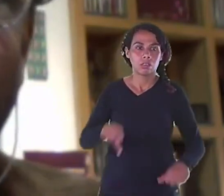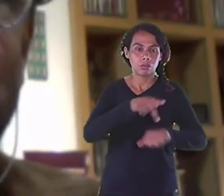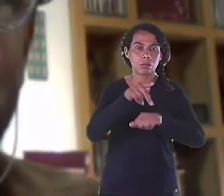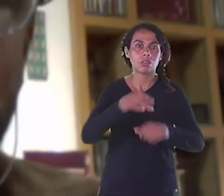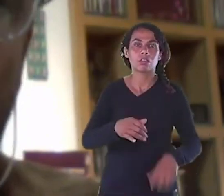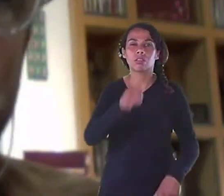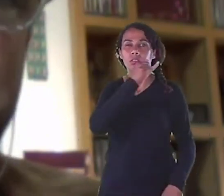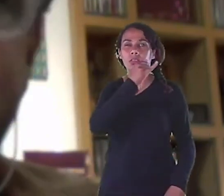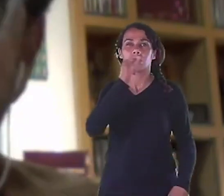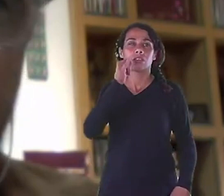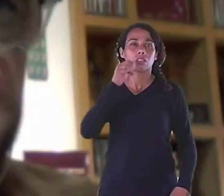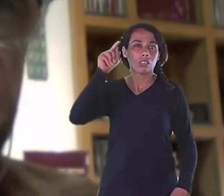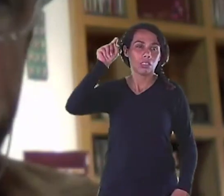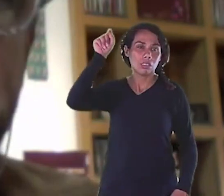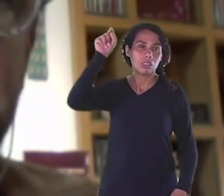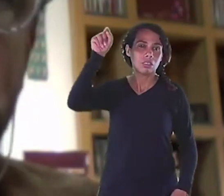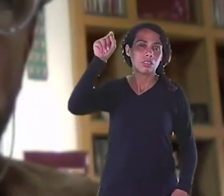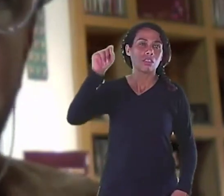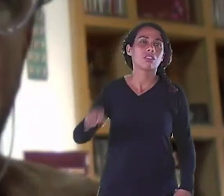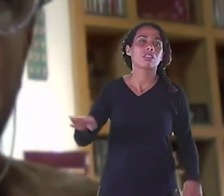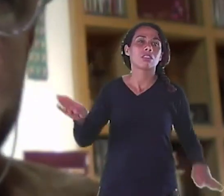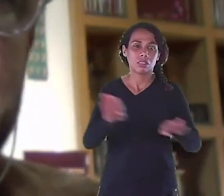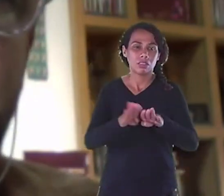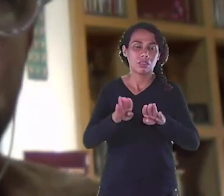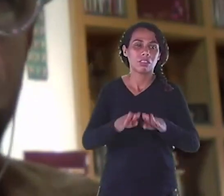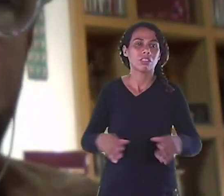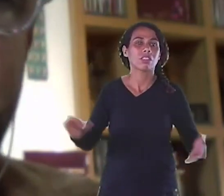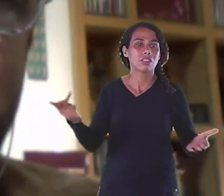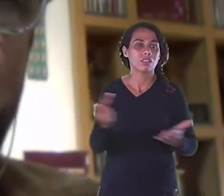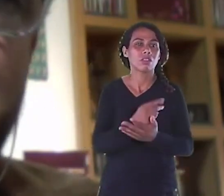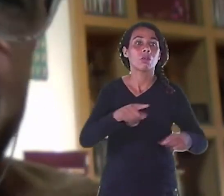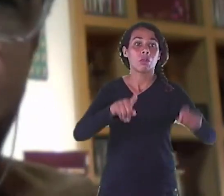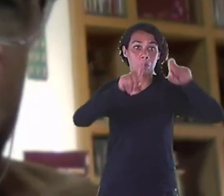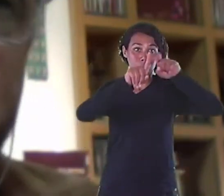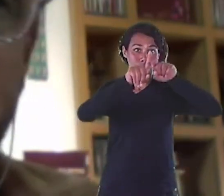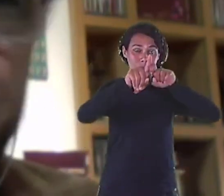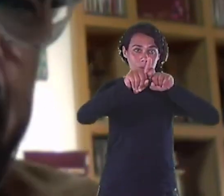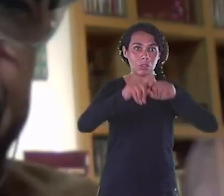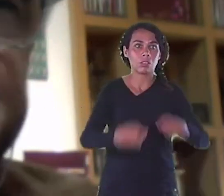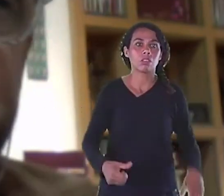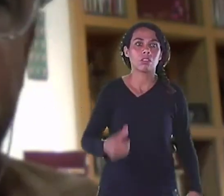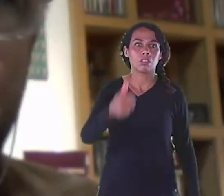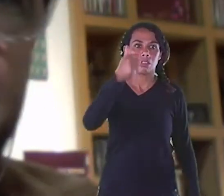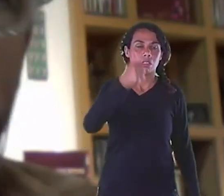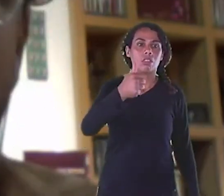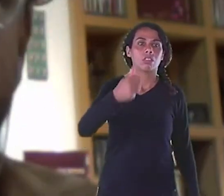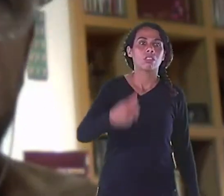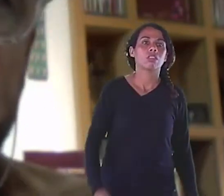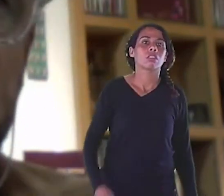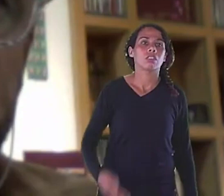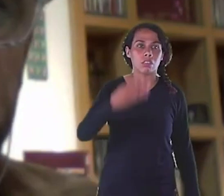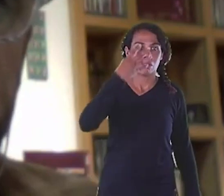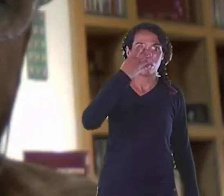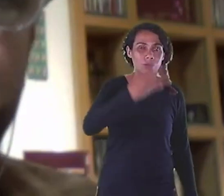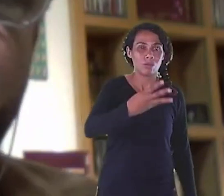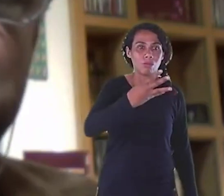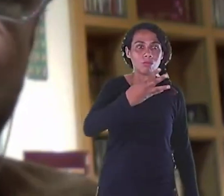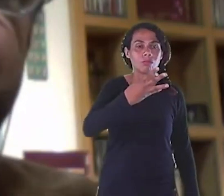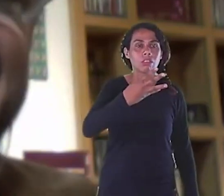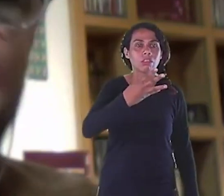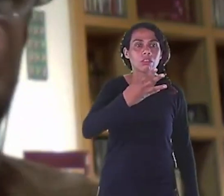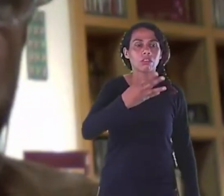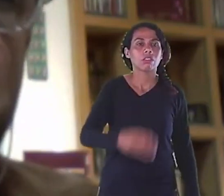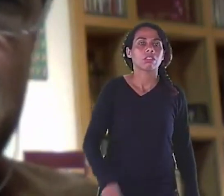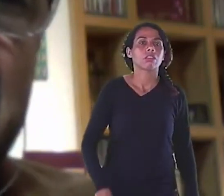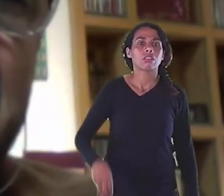Dia 14 de março Eu não esqueço E nós estávamos Preparados Para fazer viagens Para passear Com a família E